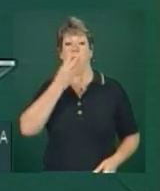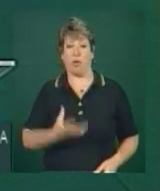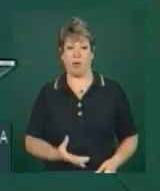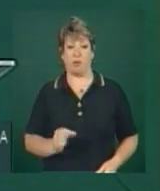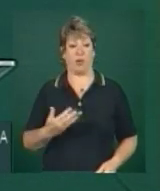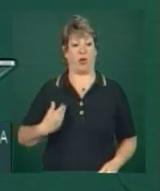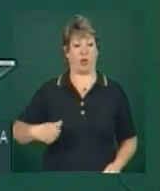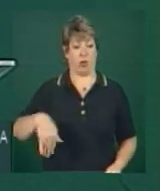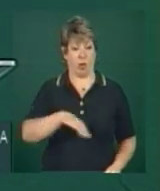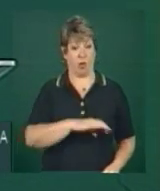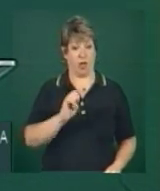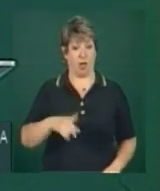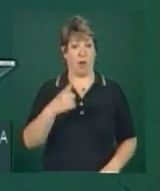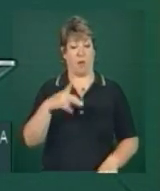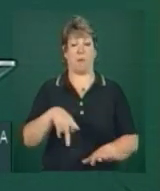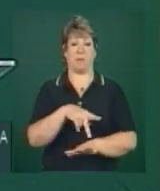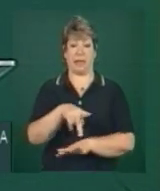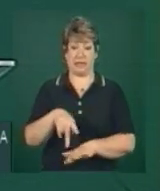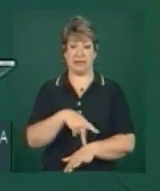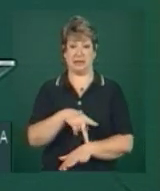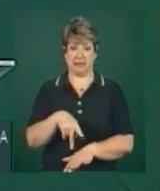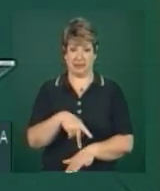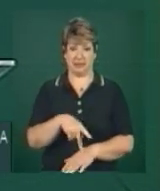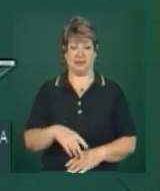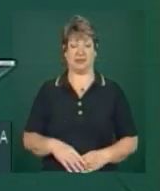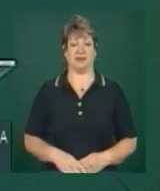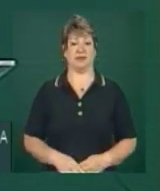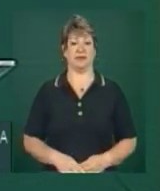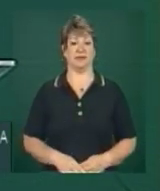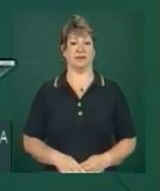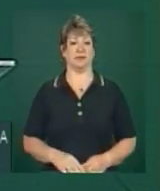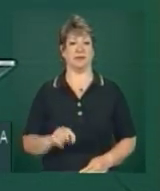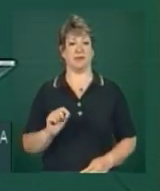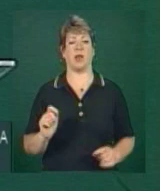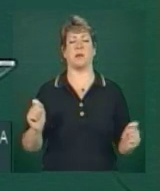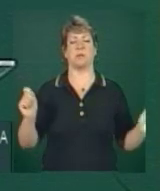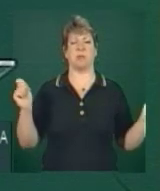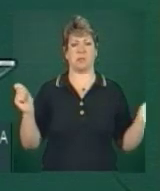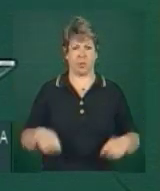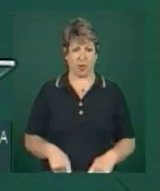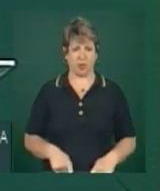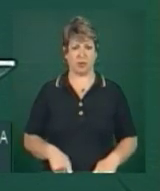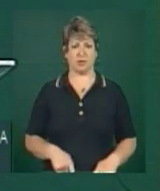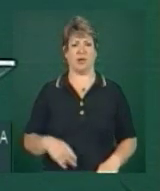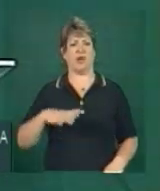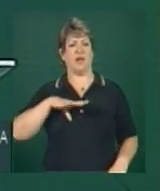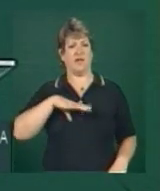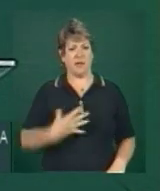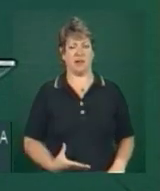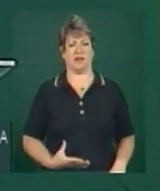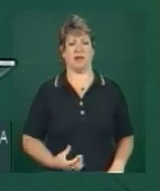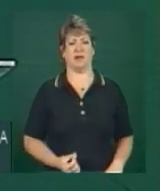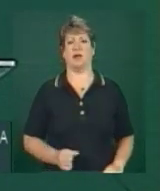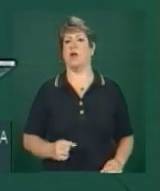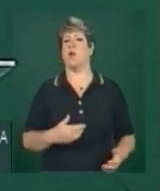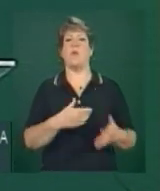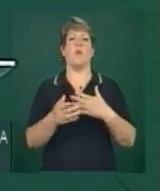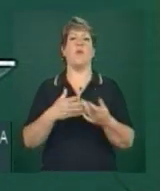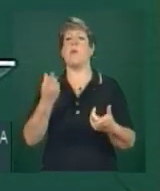Nós somos um país que é capaz de enfrentar o pior cenário,